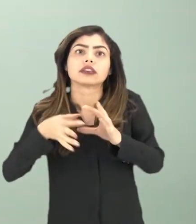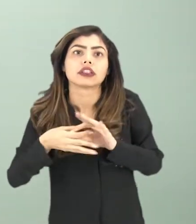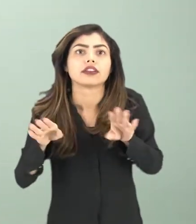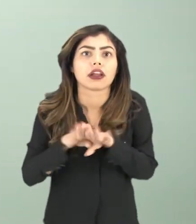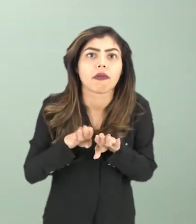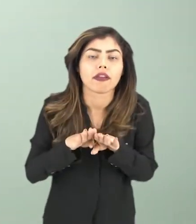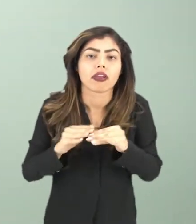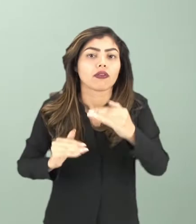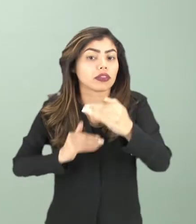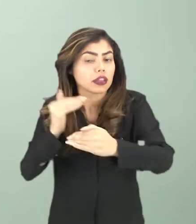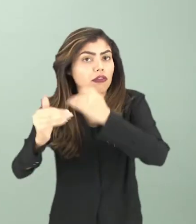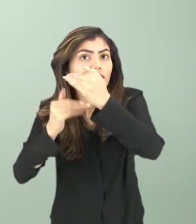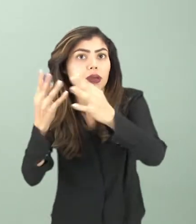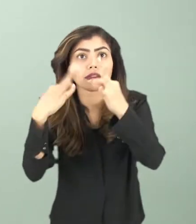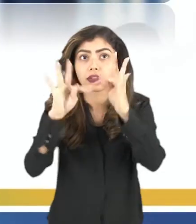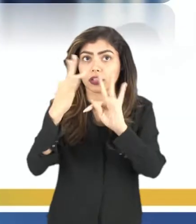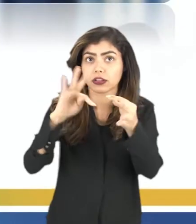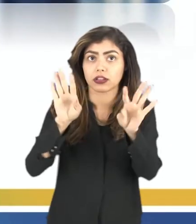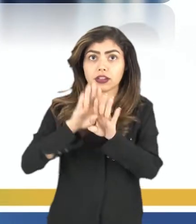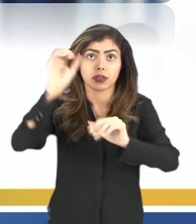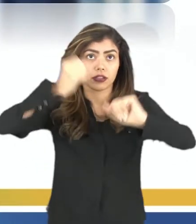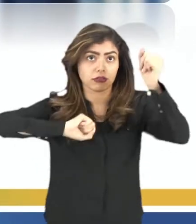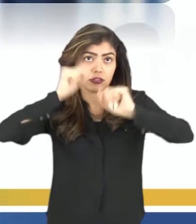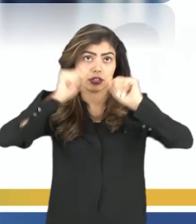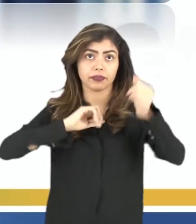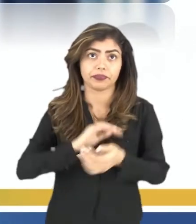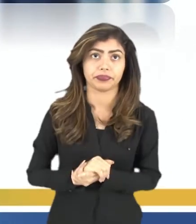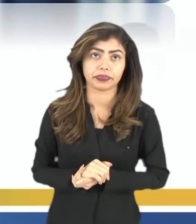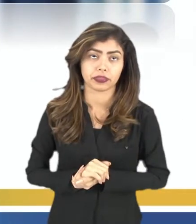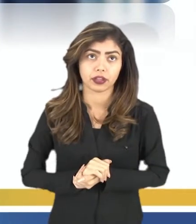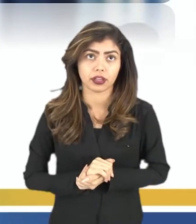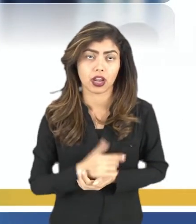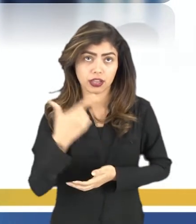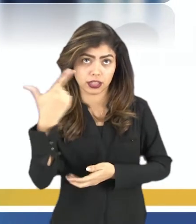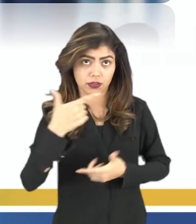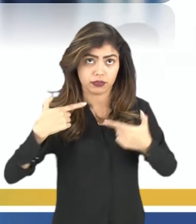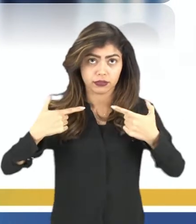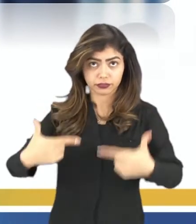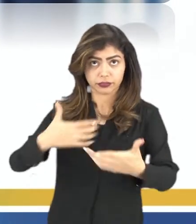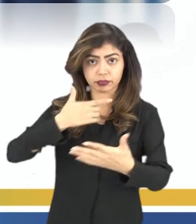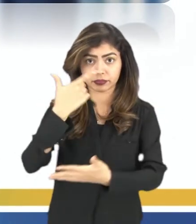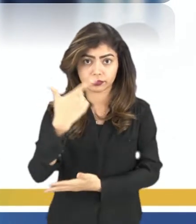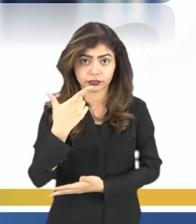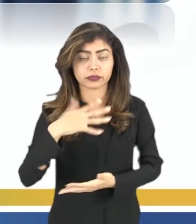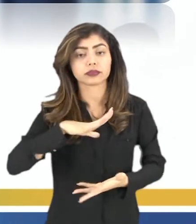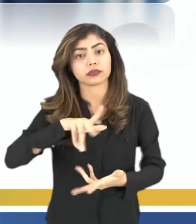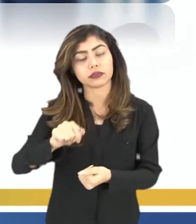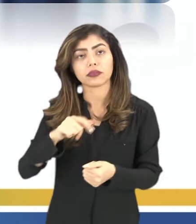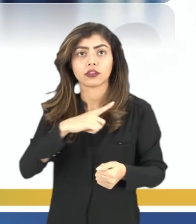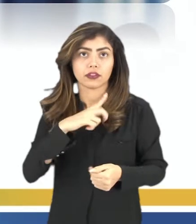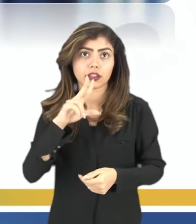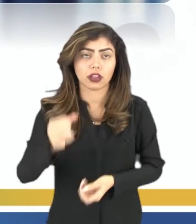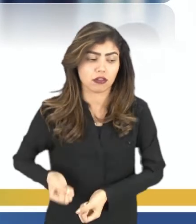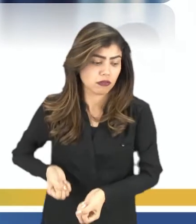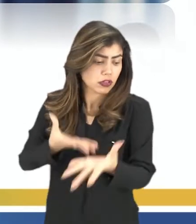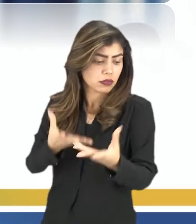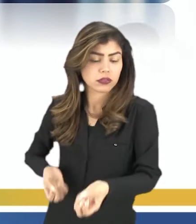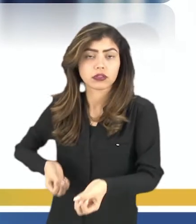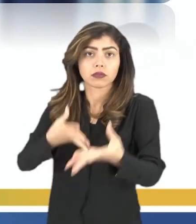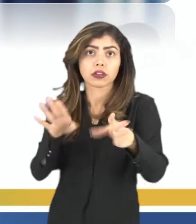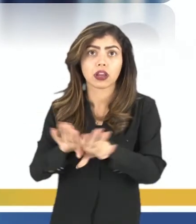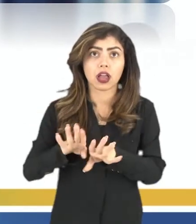gente tem um desenvolvimento tecnológico e industrial, né? A Segunda Guerra Mundial, ela vai estimular, então, a pesquisa